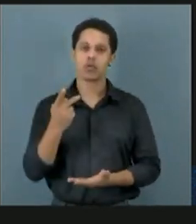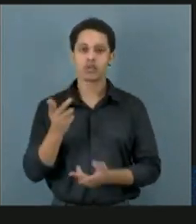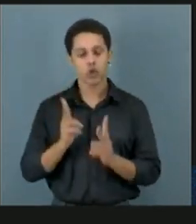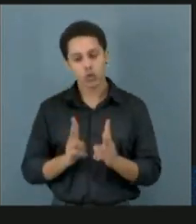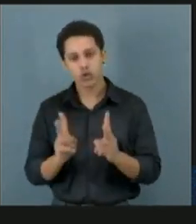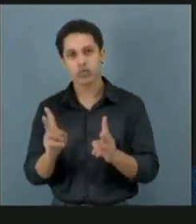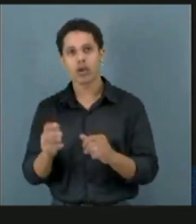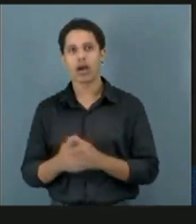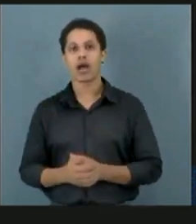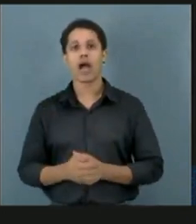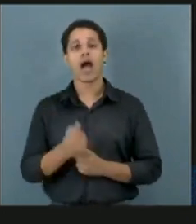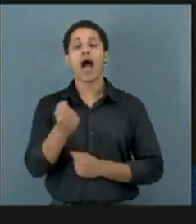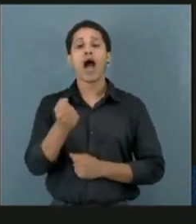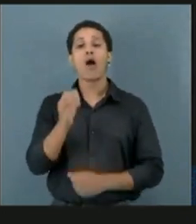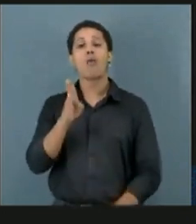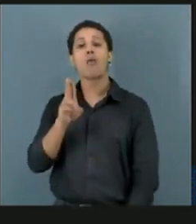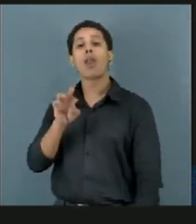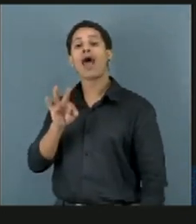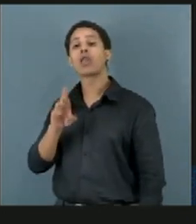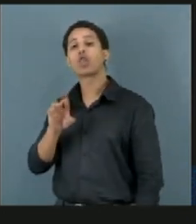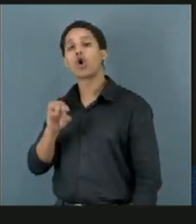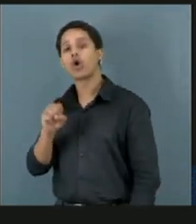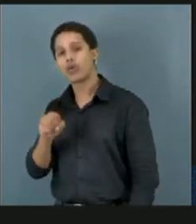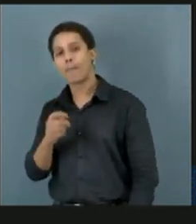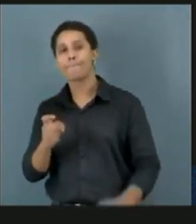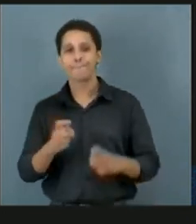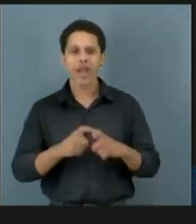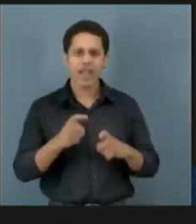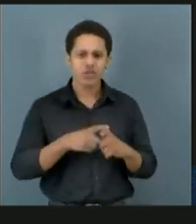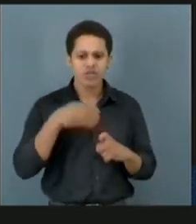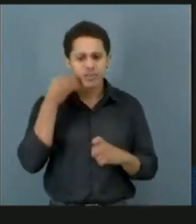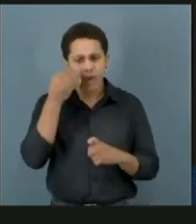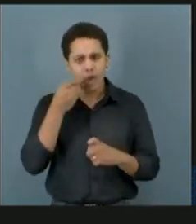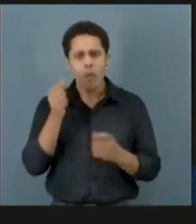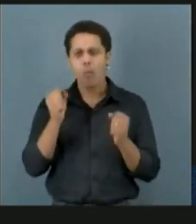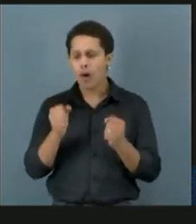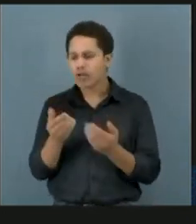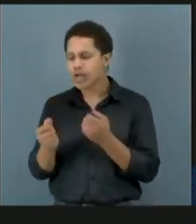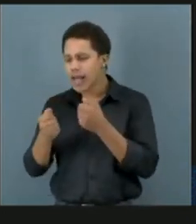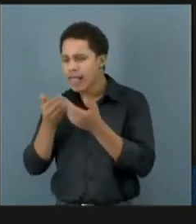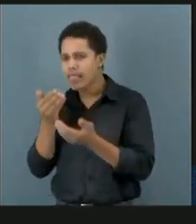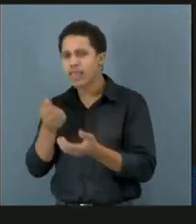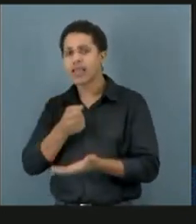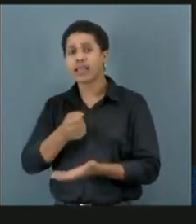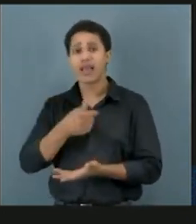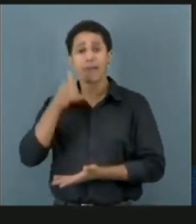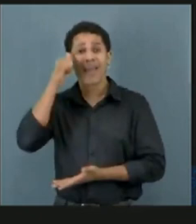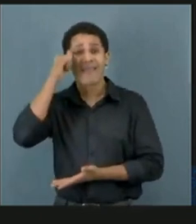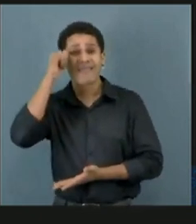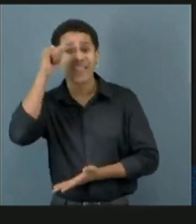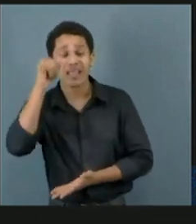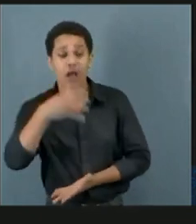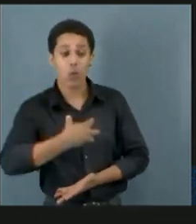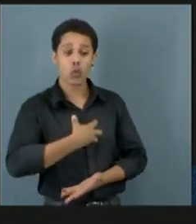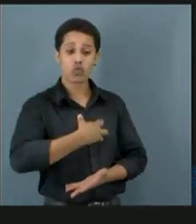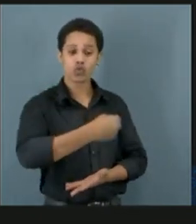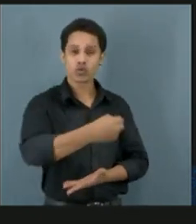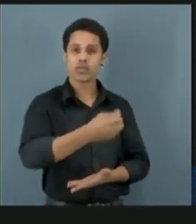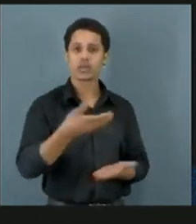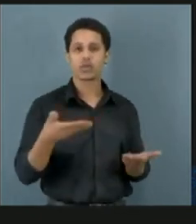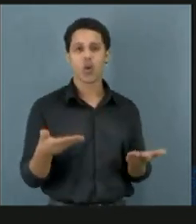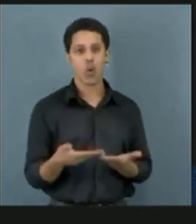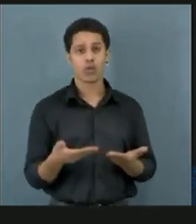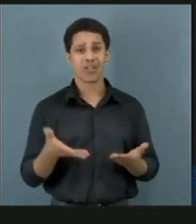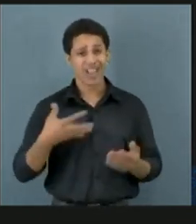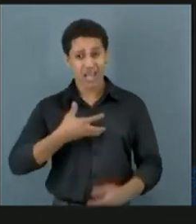ambulatórios médicos de especialidade, onde você pudesse atender essa pessoa que está pensando em suicídio hoje. E suicídio é algo que